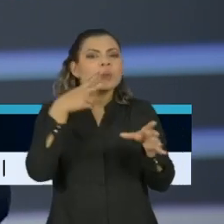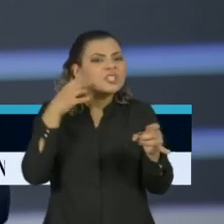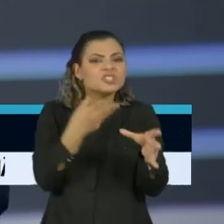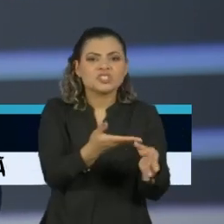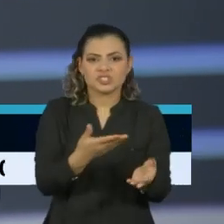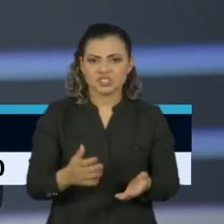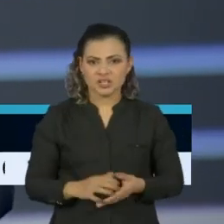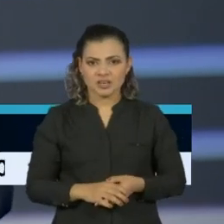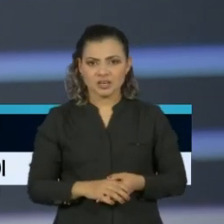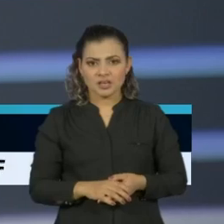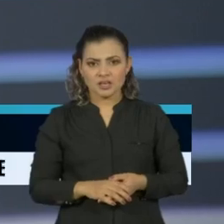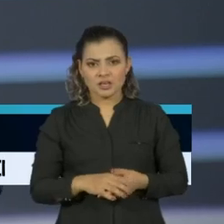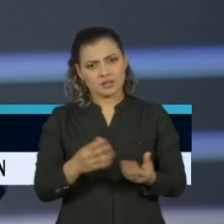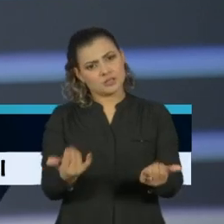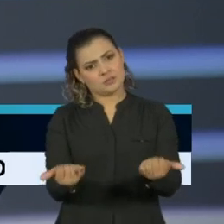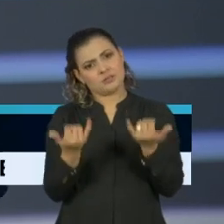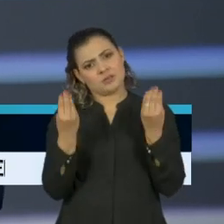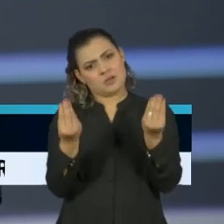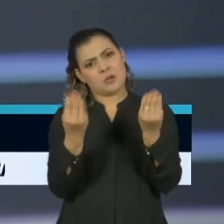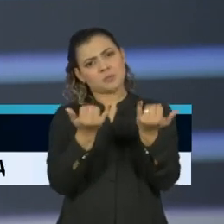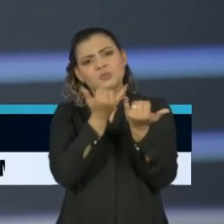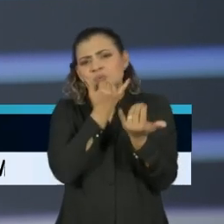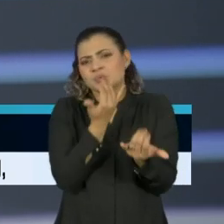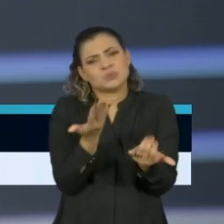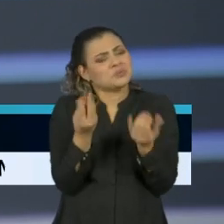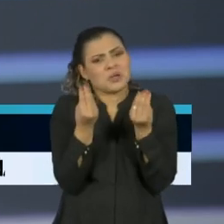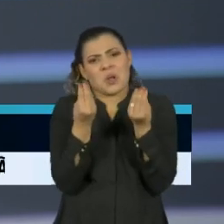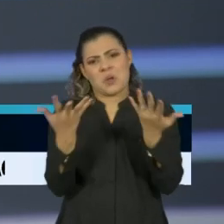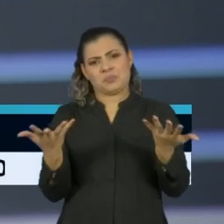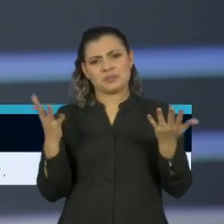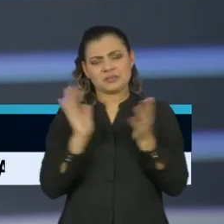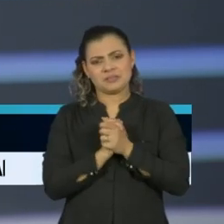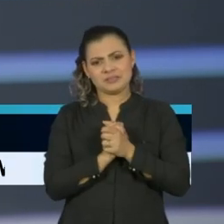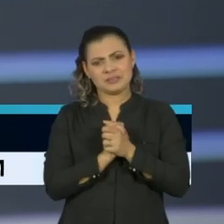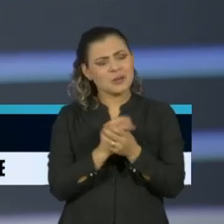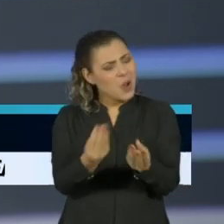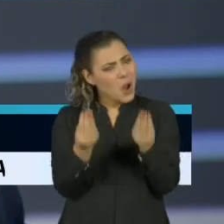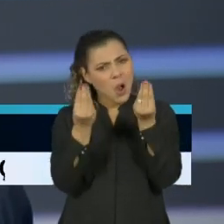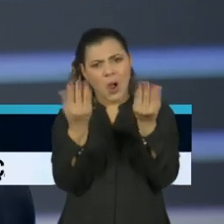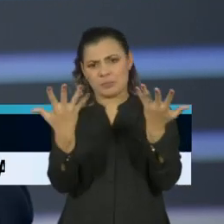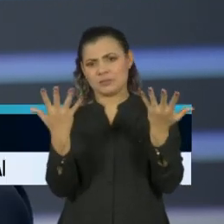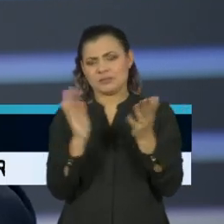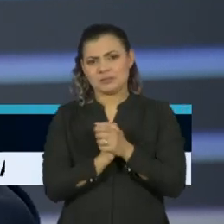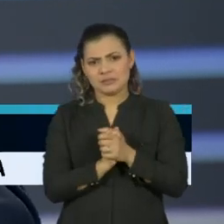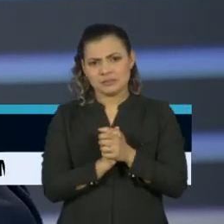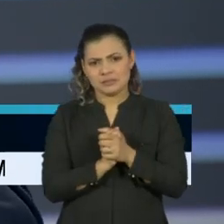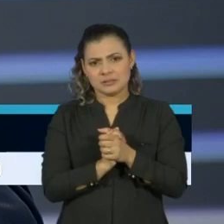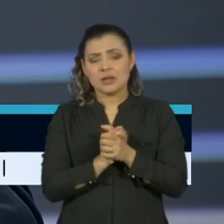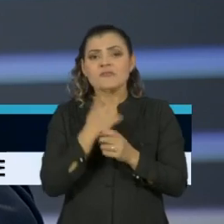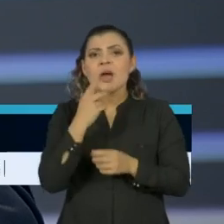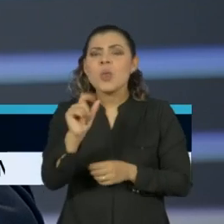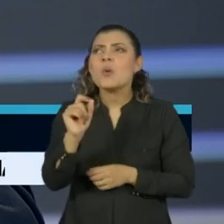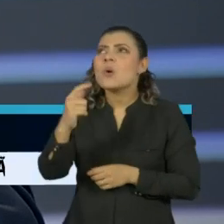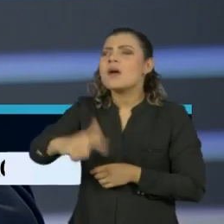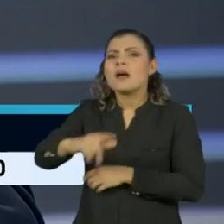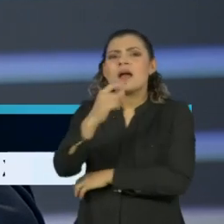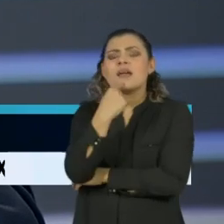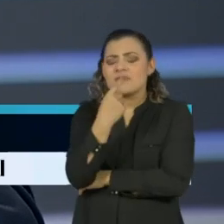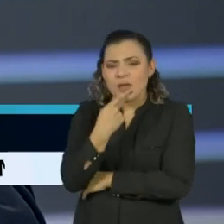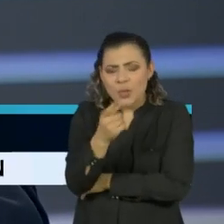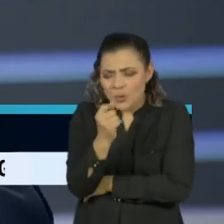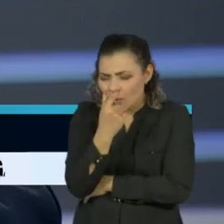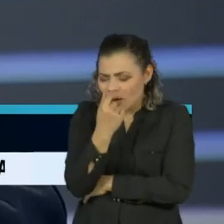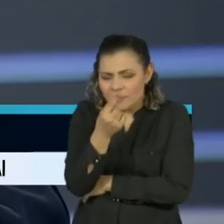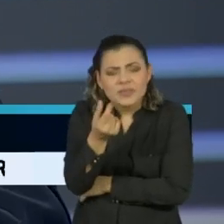coisa que não vale a pena levar a sério, o que mais que ele disse? Ele